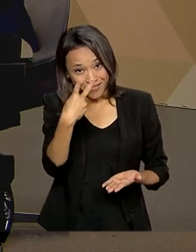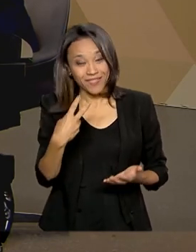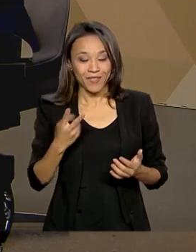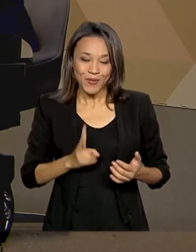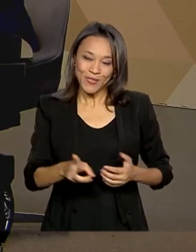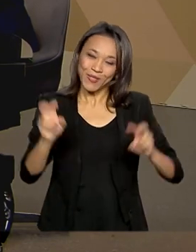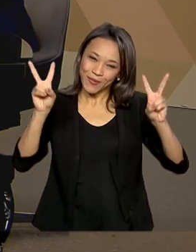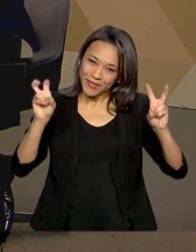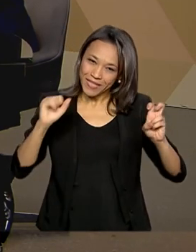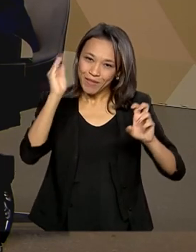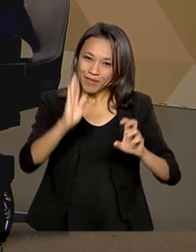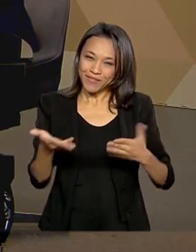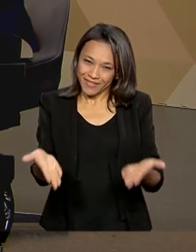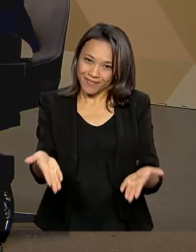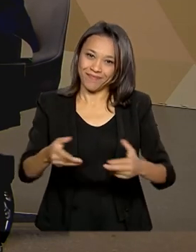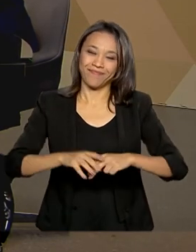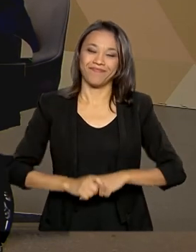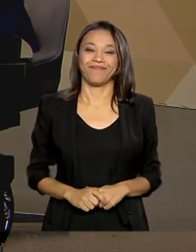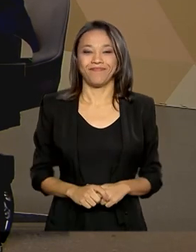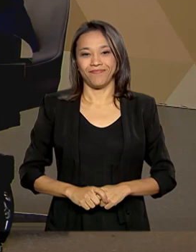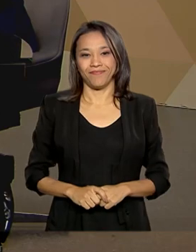continua em pauta aqui na TV Brasil.